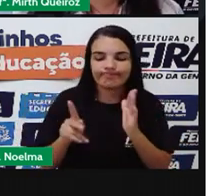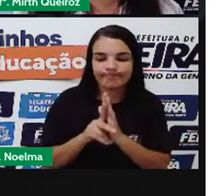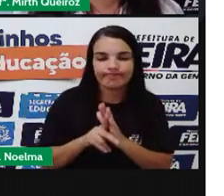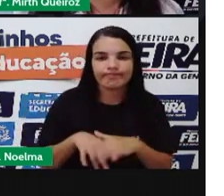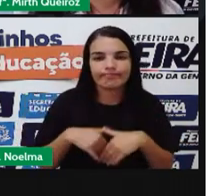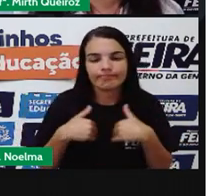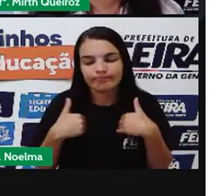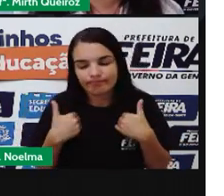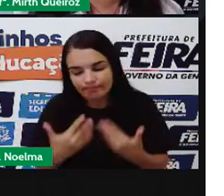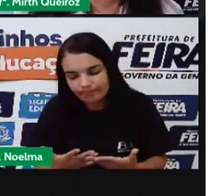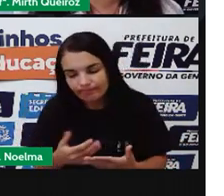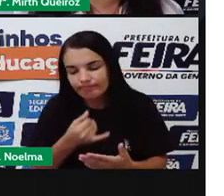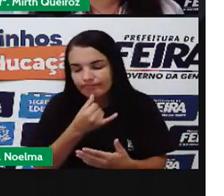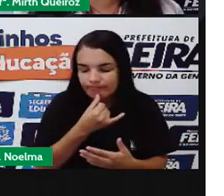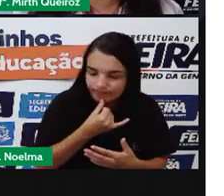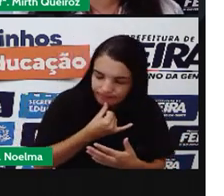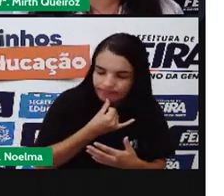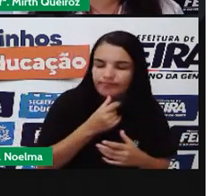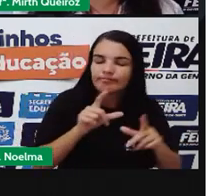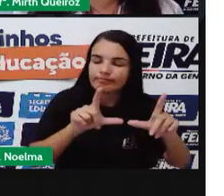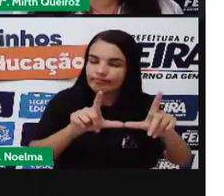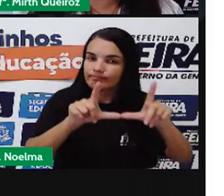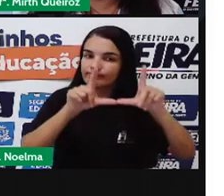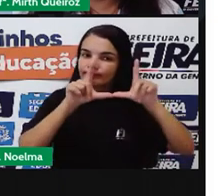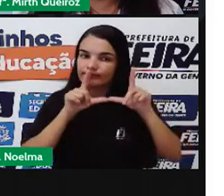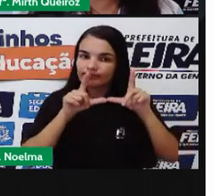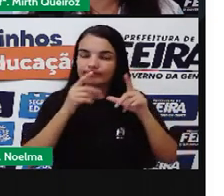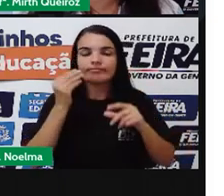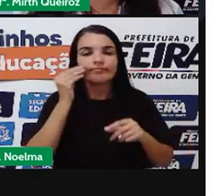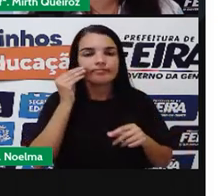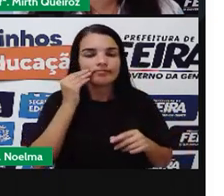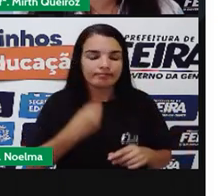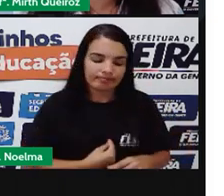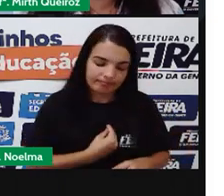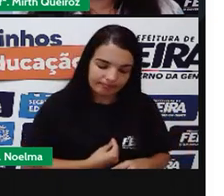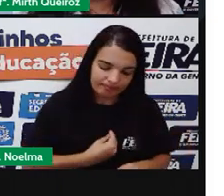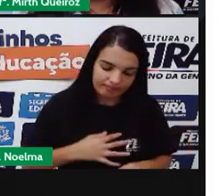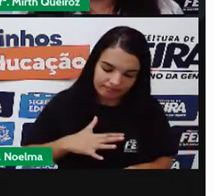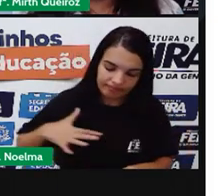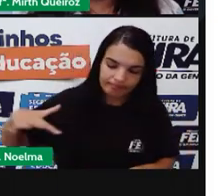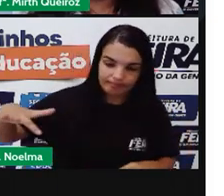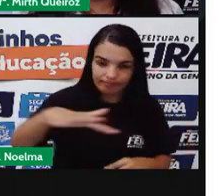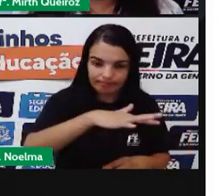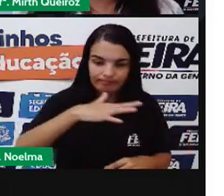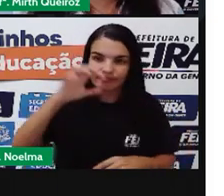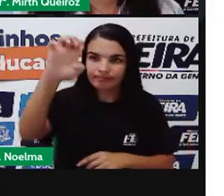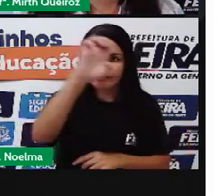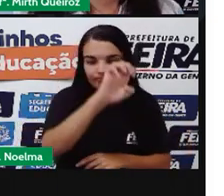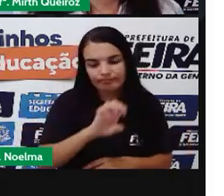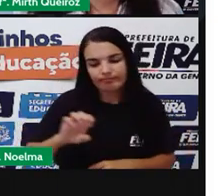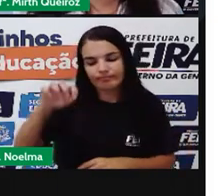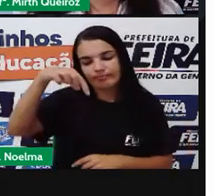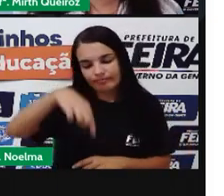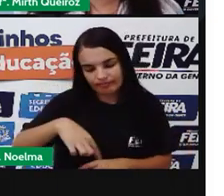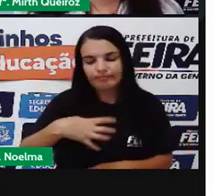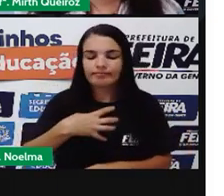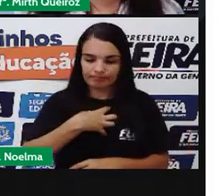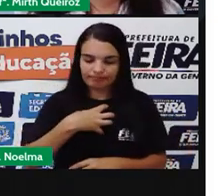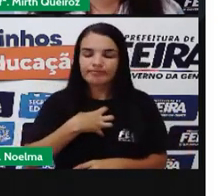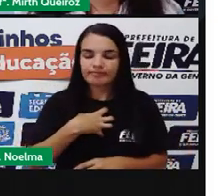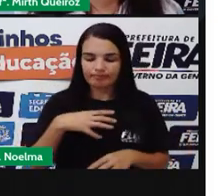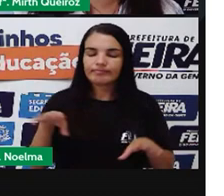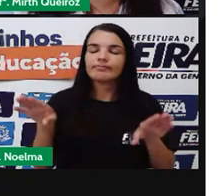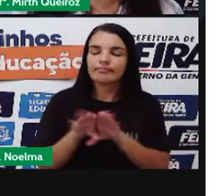Infelizmente É um cenário Que está presente Em todos Os estados Aqui na Bahia